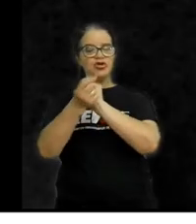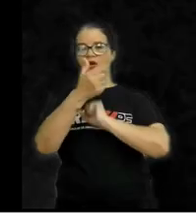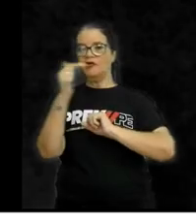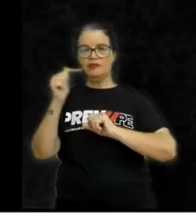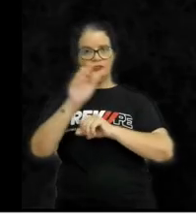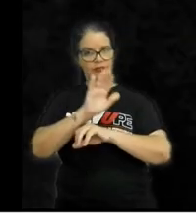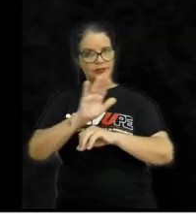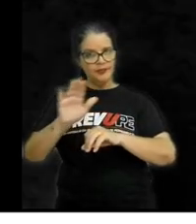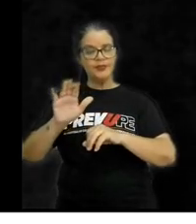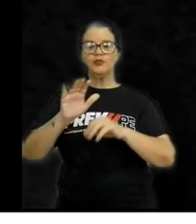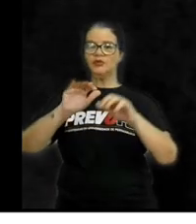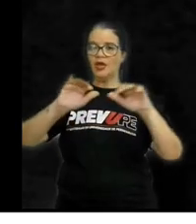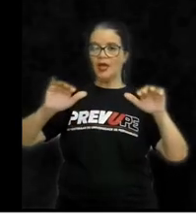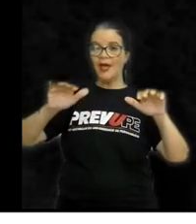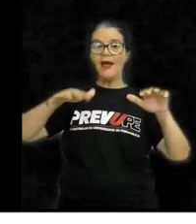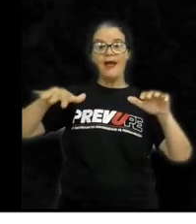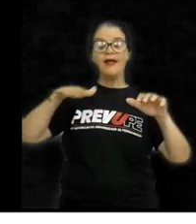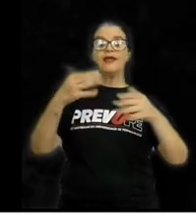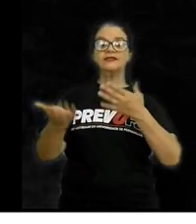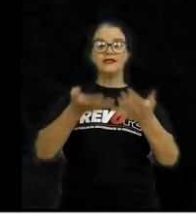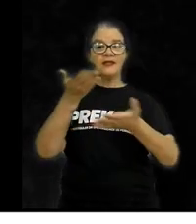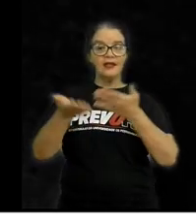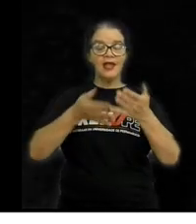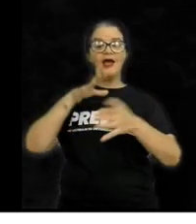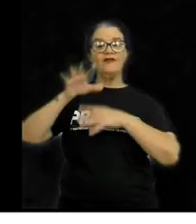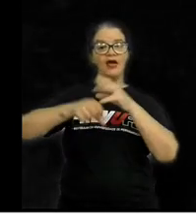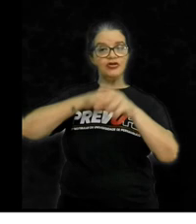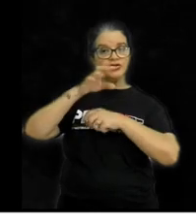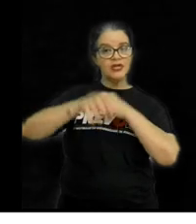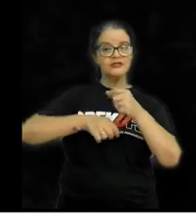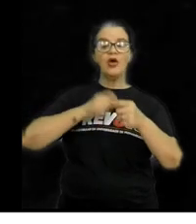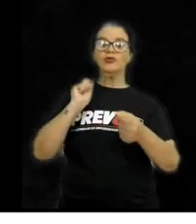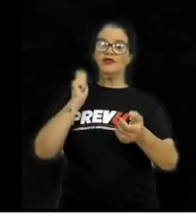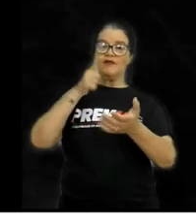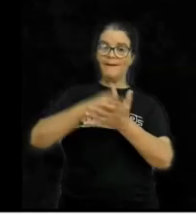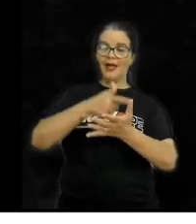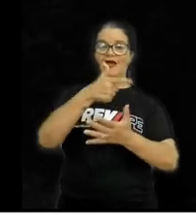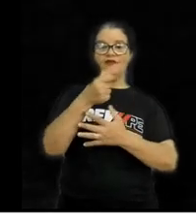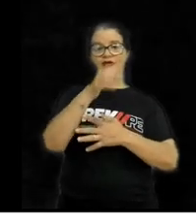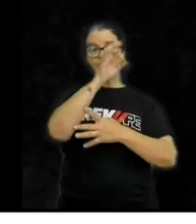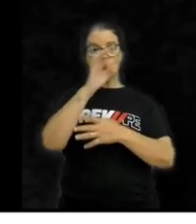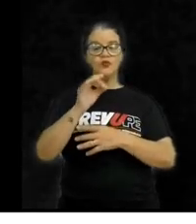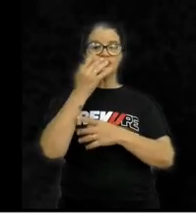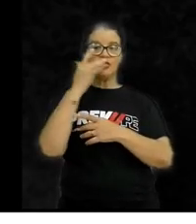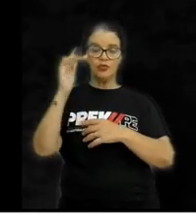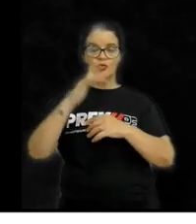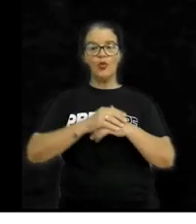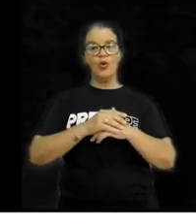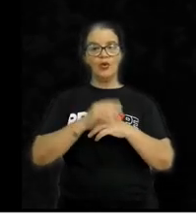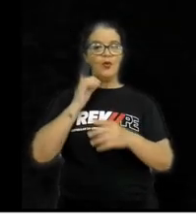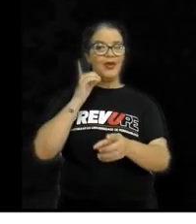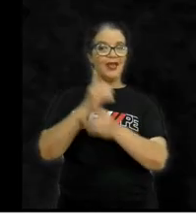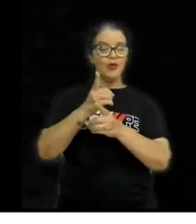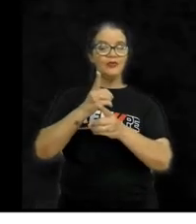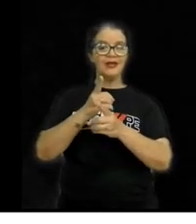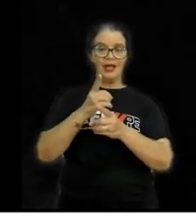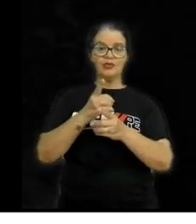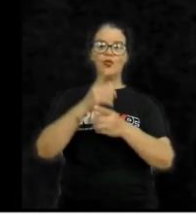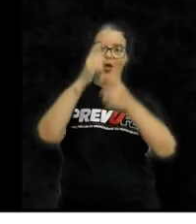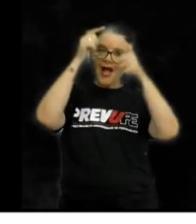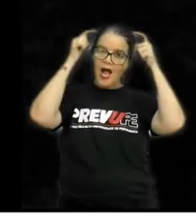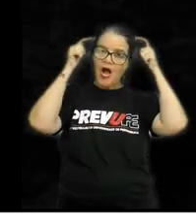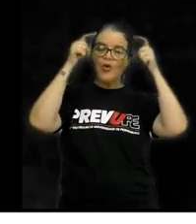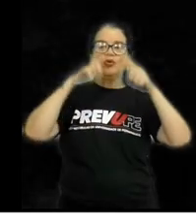escravo. Quem se dedicava à extração devia pagar 20% do ouro encontrado à coroa,